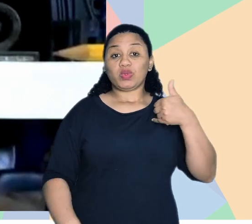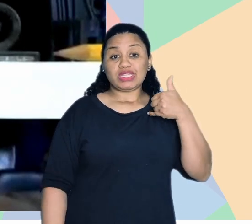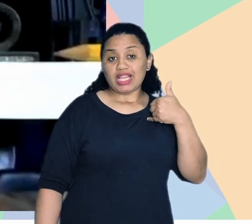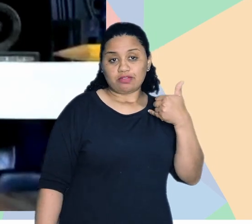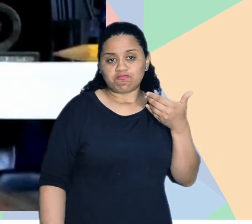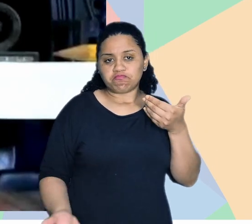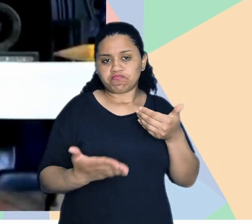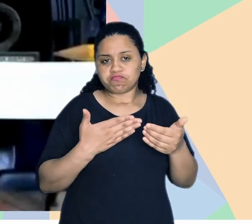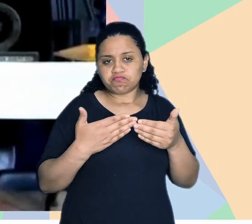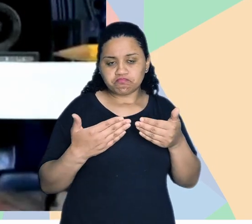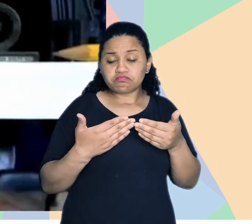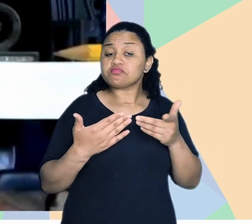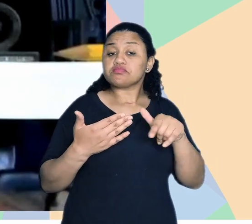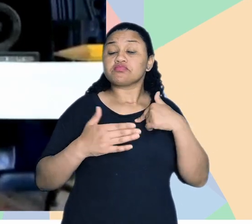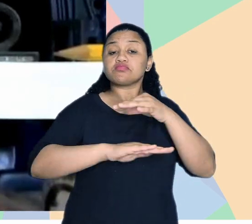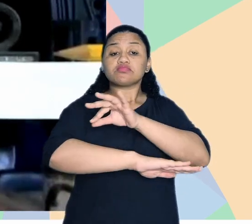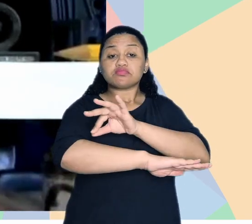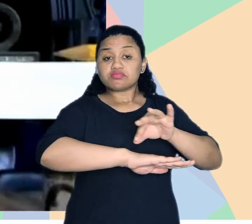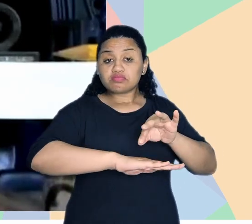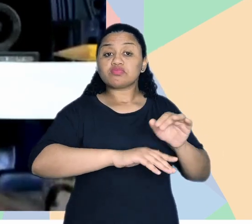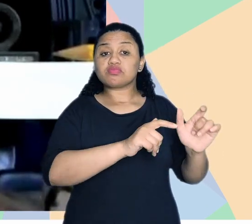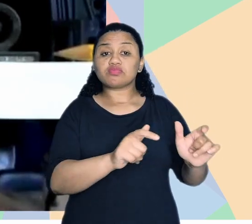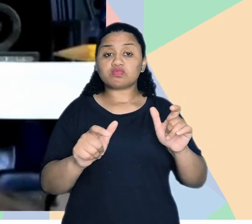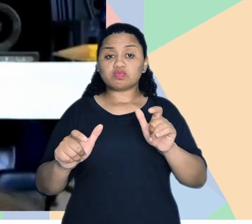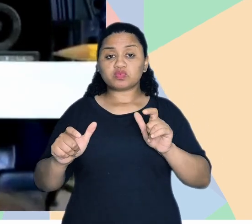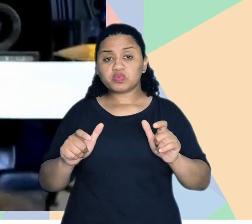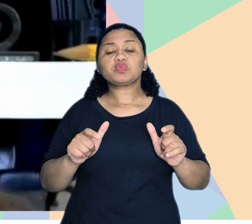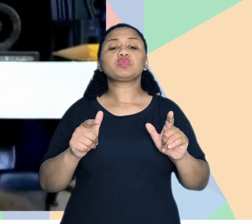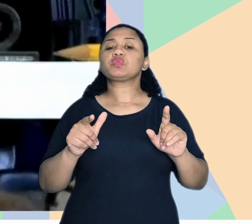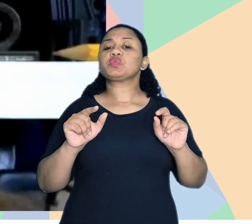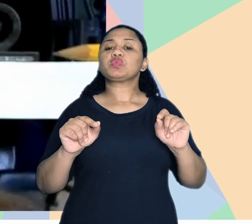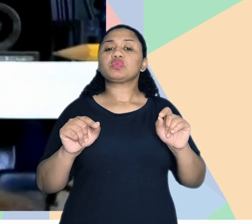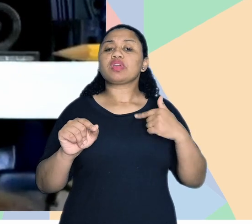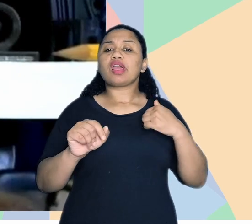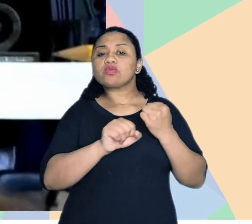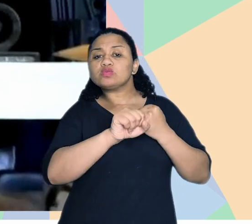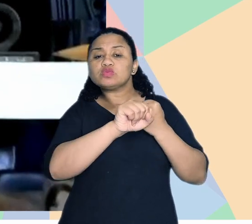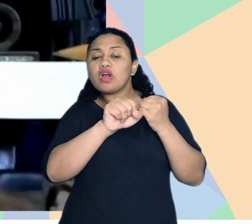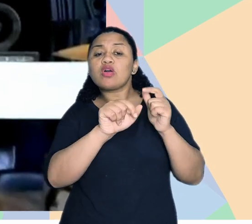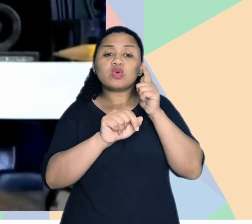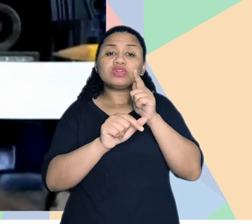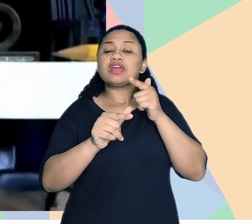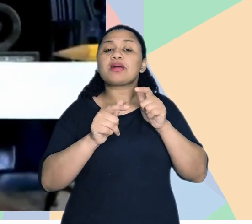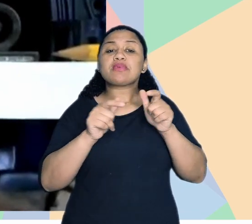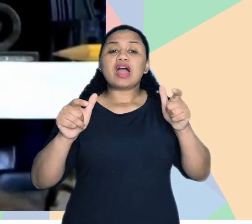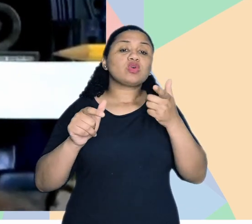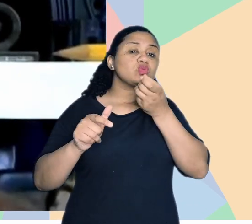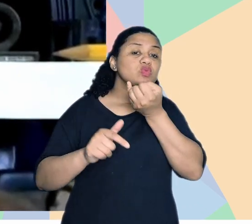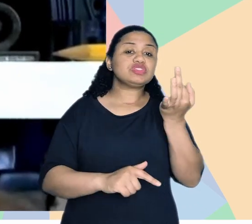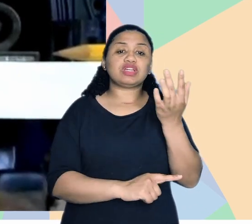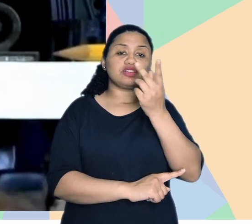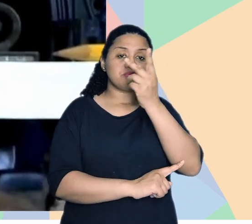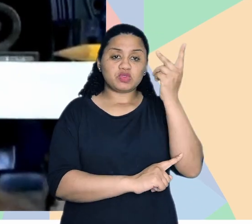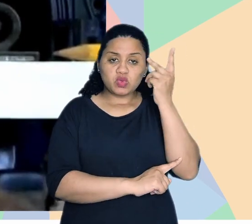etária, né? Então, uma arquitetura, um espaço, né? Um espaço construído que atenda o maior número de pessoas,